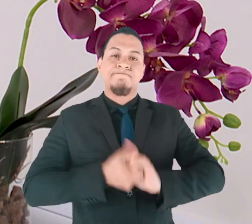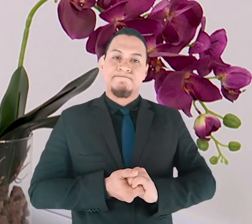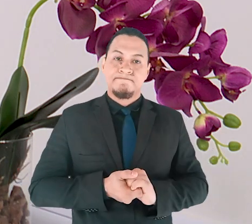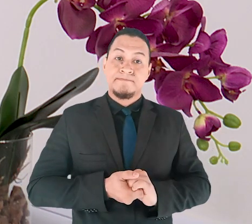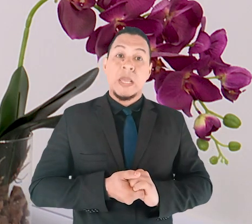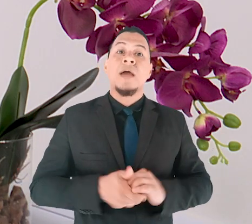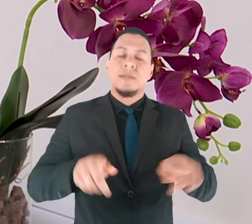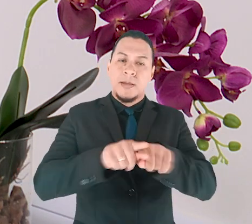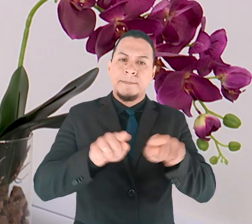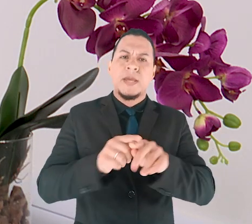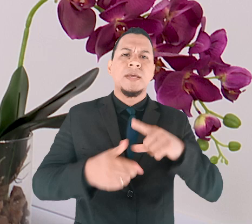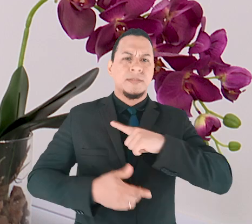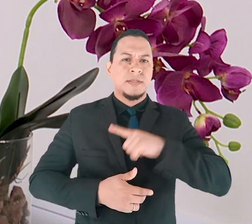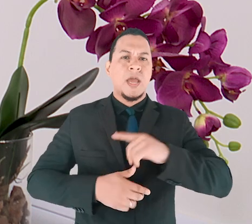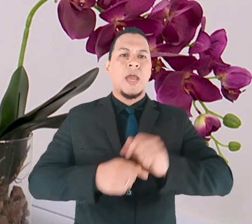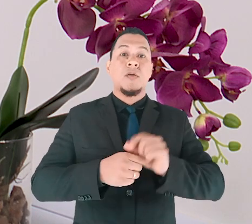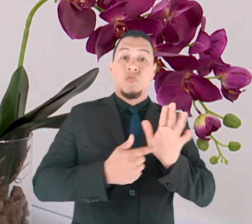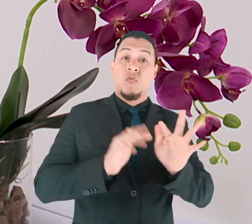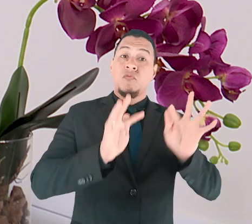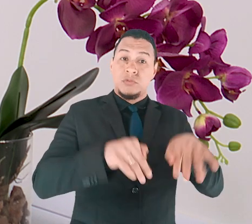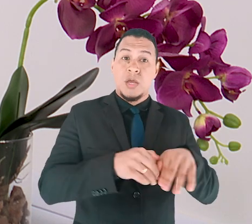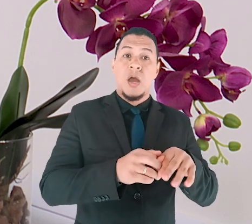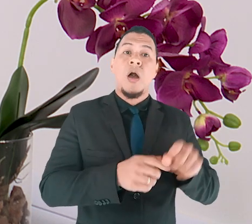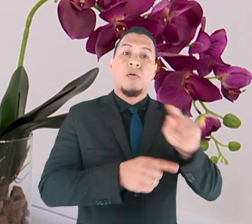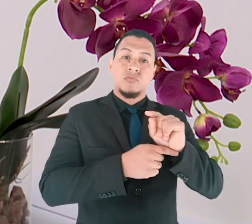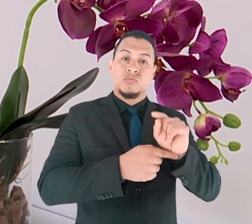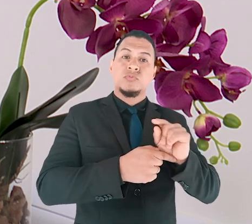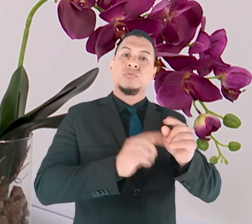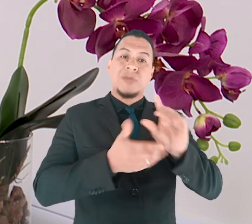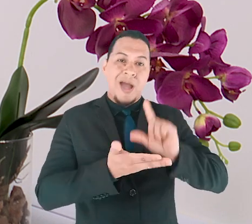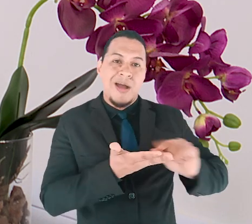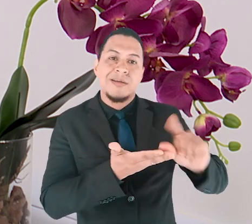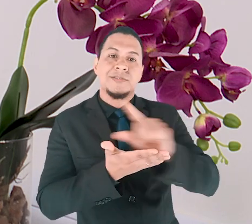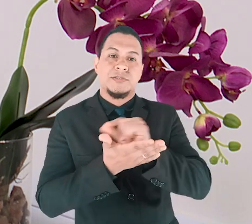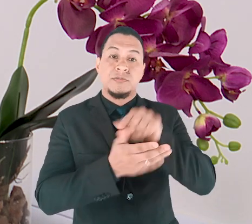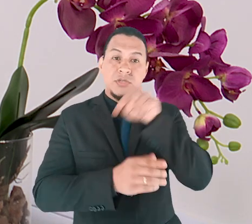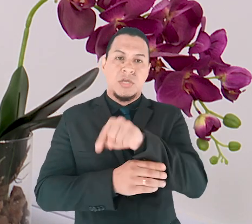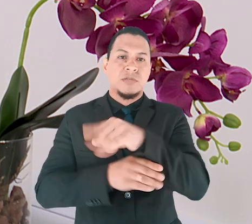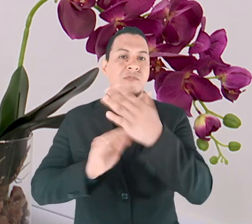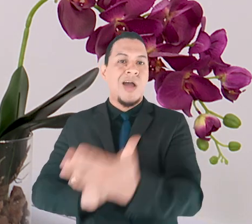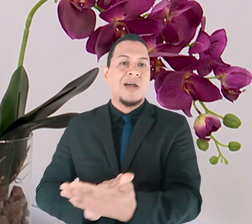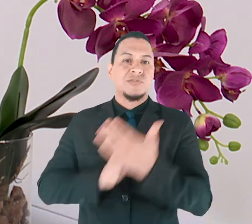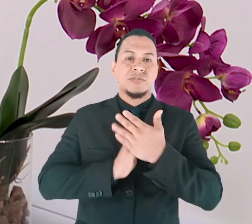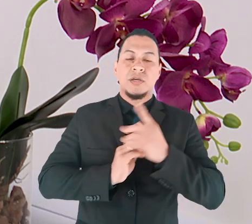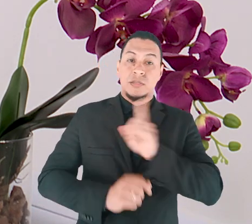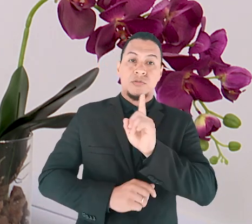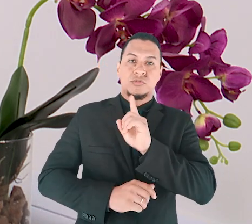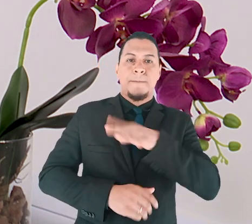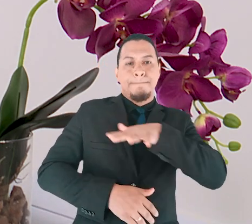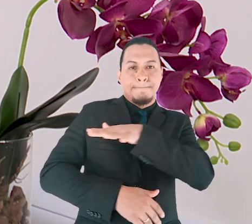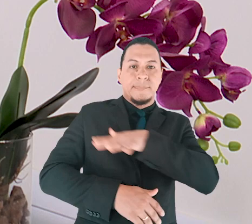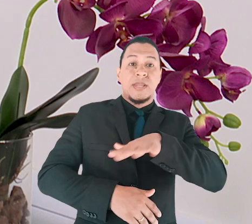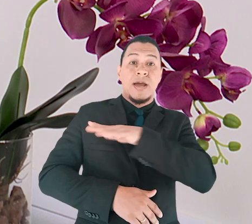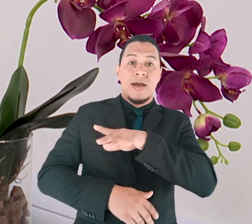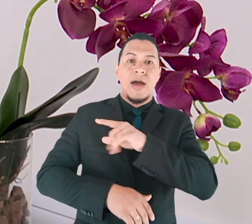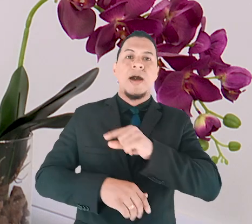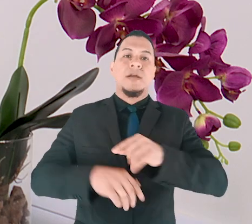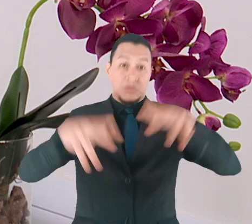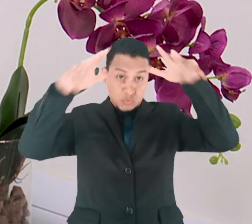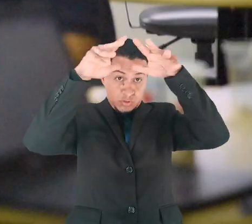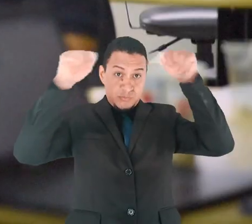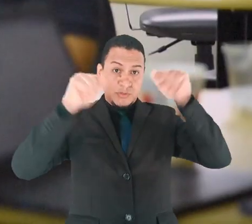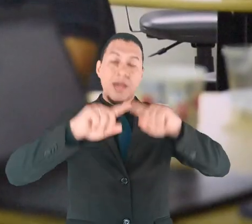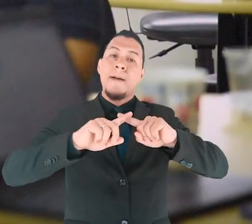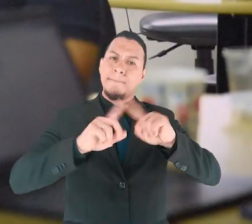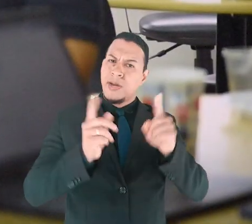produtos que a gente precisa apresentar no final, que também vão nos auxiliar não só o tribunal,